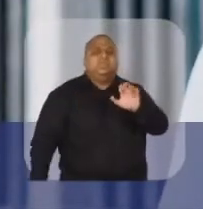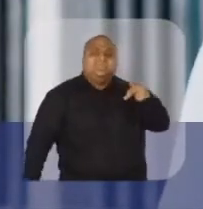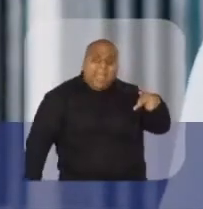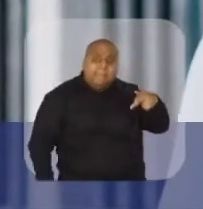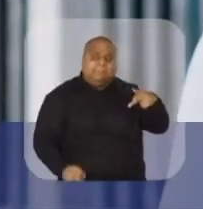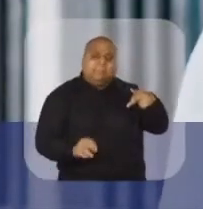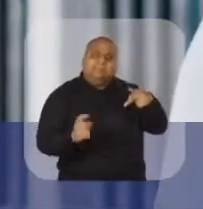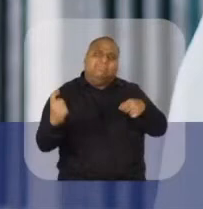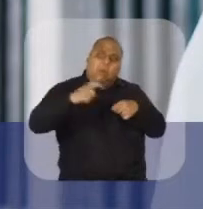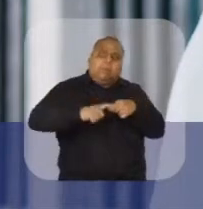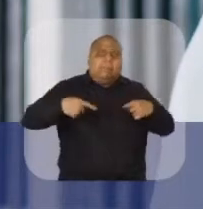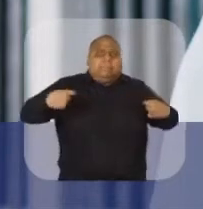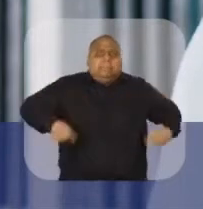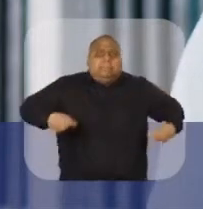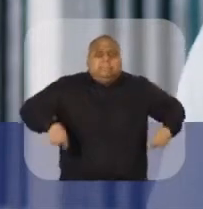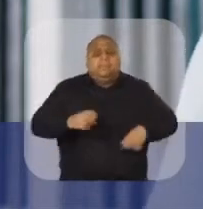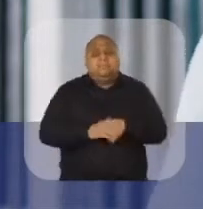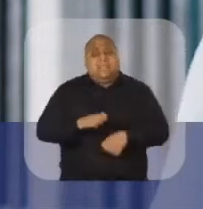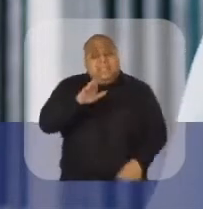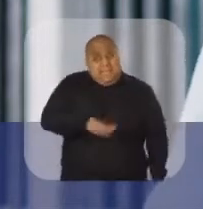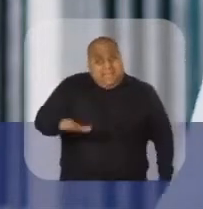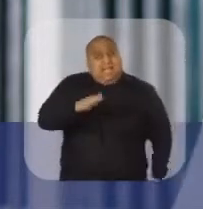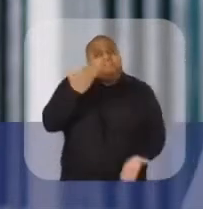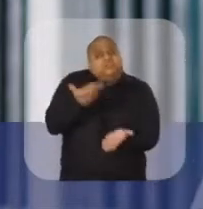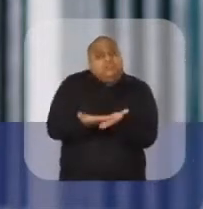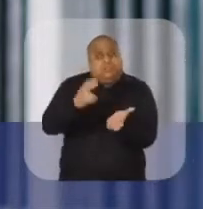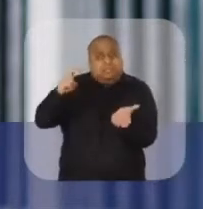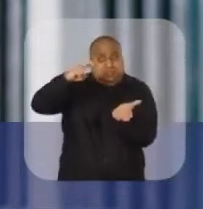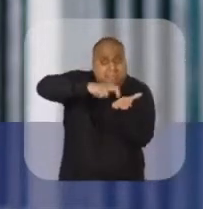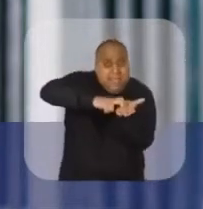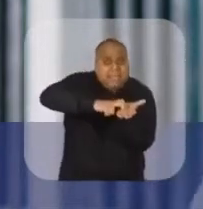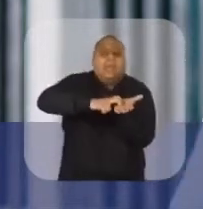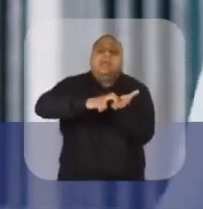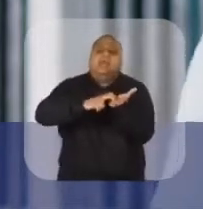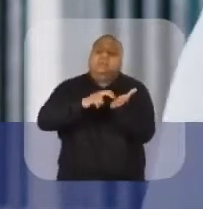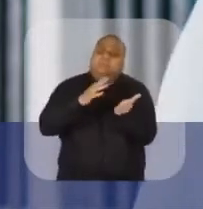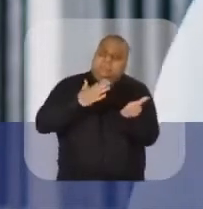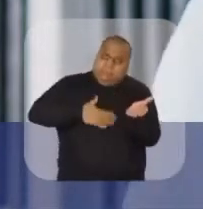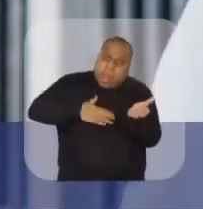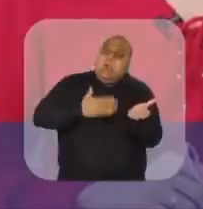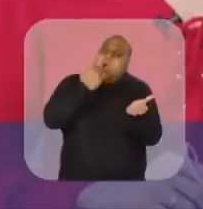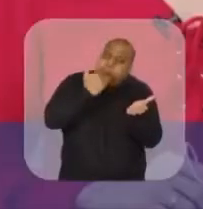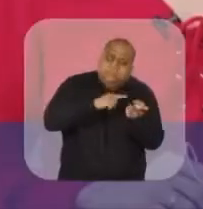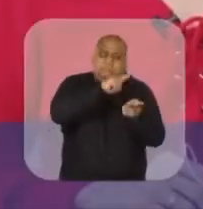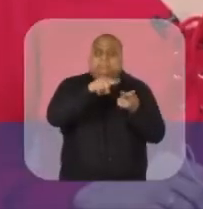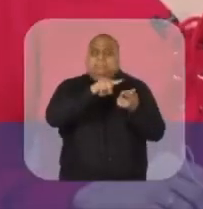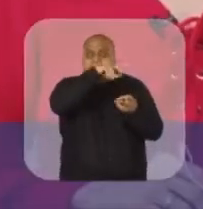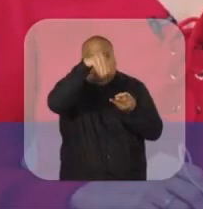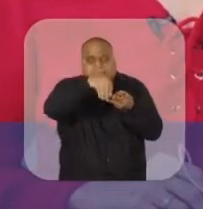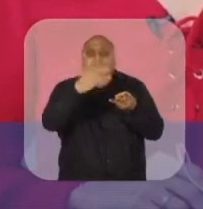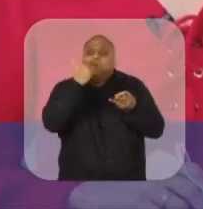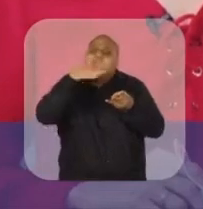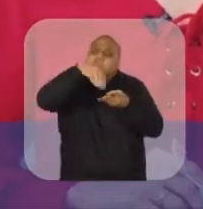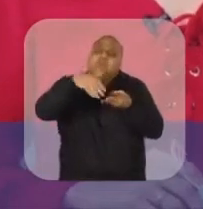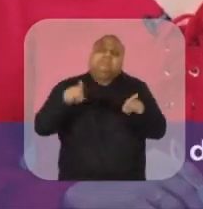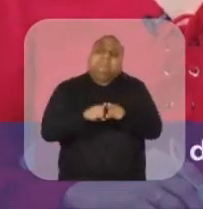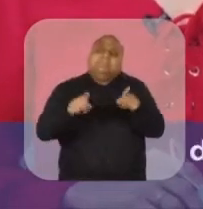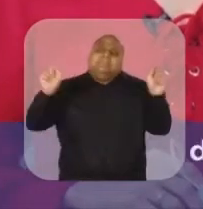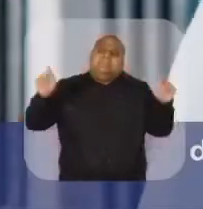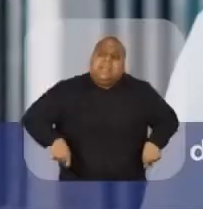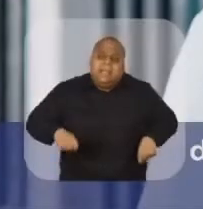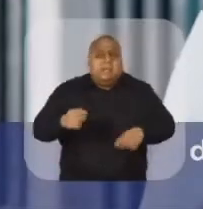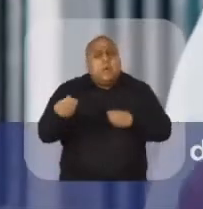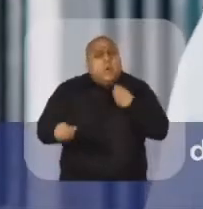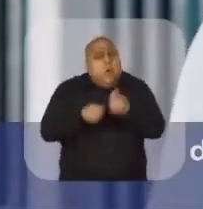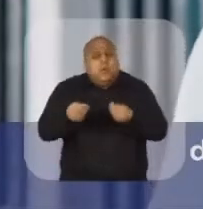retomar o conceito dos CIEPs, onde a criança possa entrar de manhã, tomar o café da manhã, almoçar e jantar,